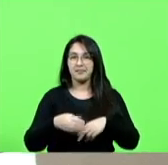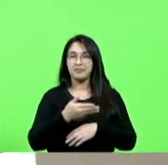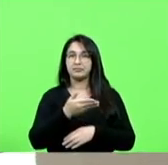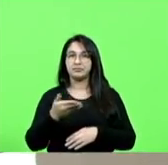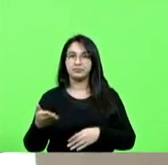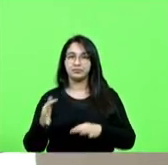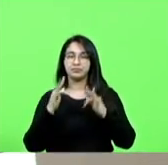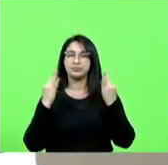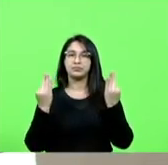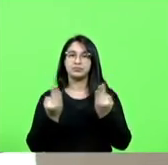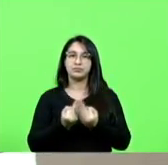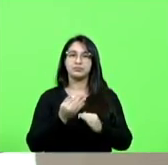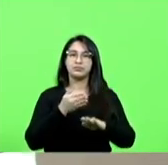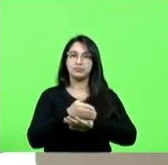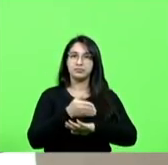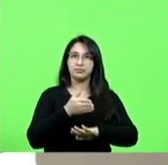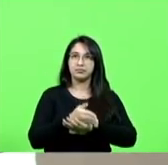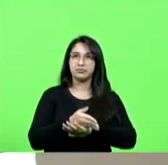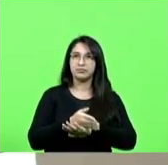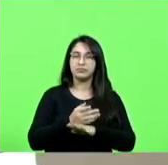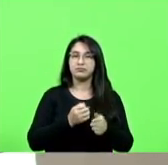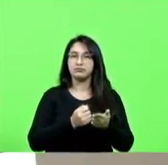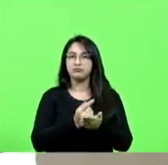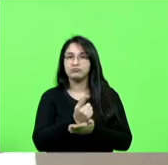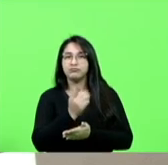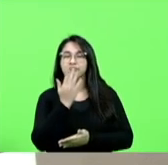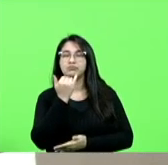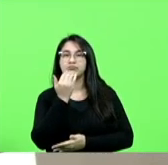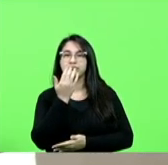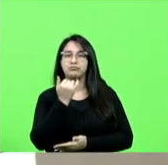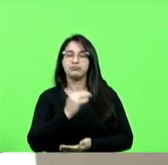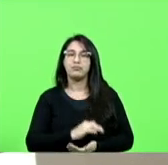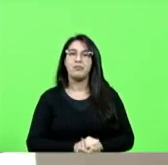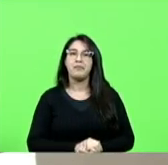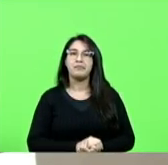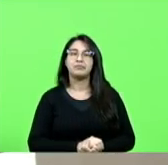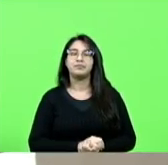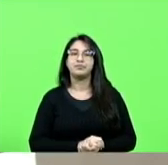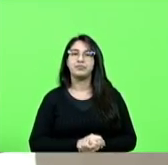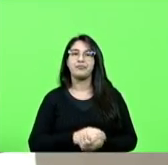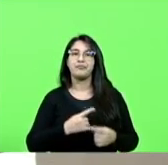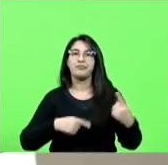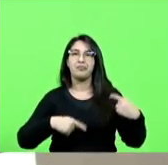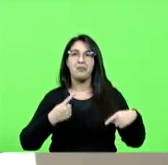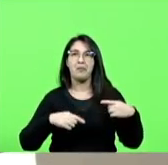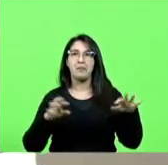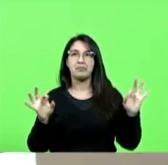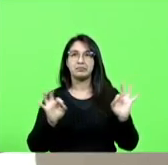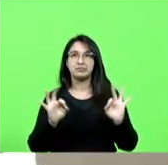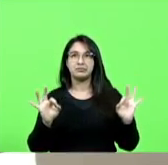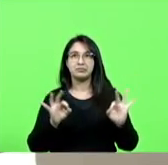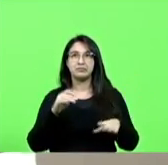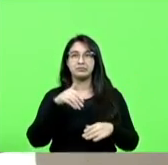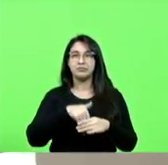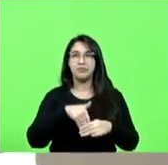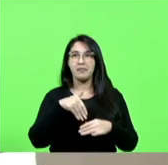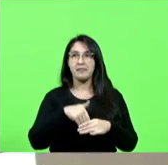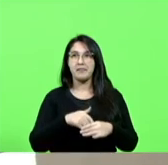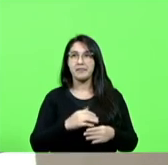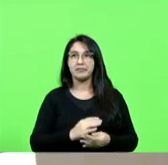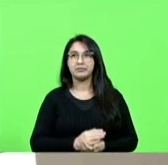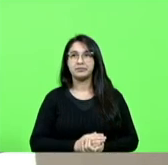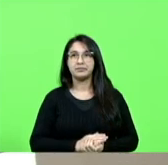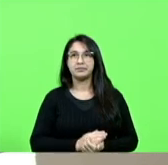participando do programa de aquisição de alimentos. Em discussão. Não havendo quem queira discutir. Em votação. Deputados que aprovam, permaneça como se